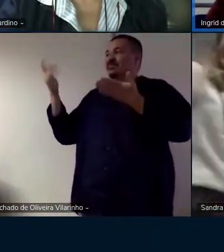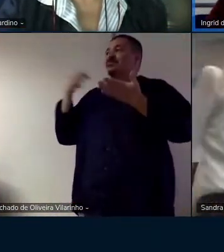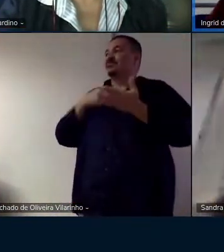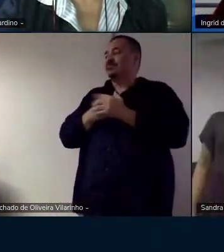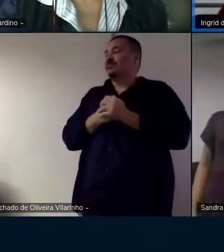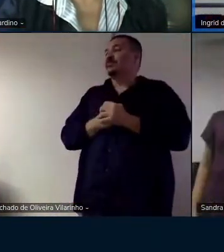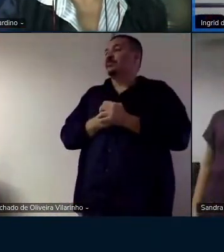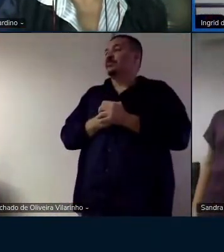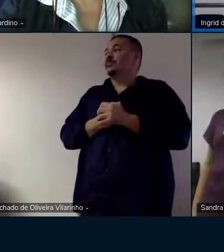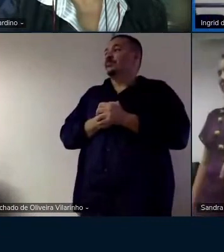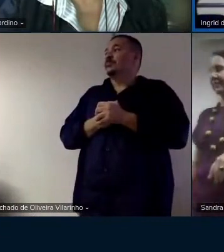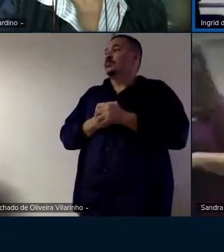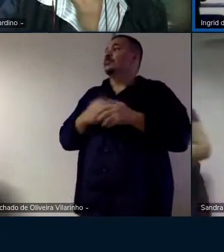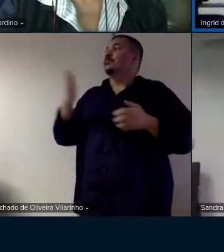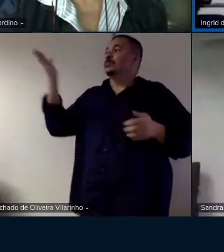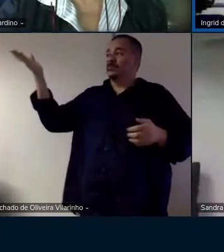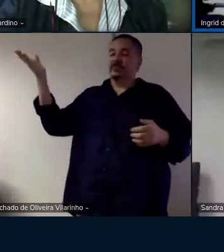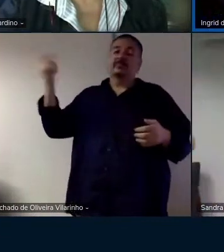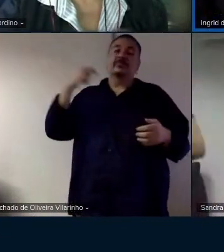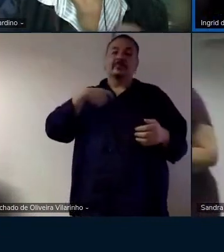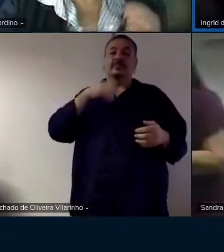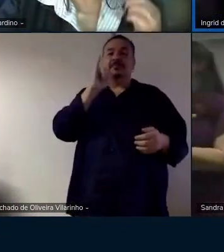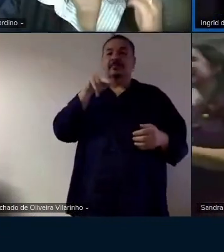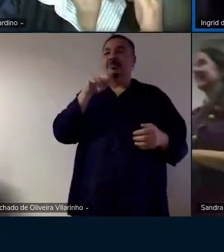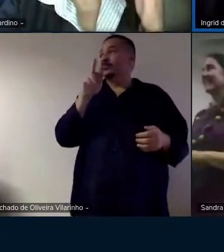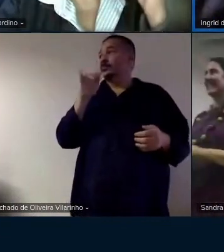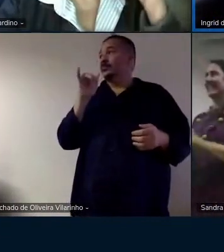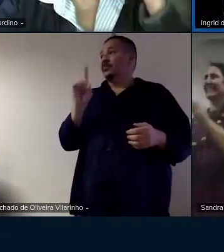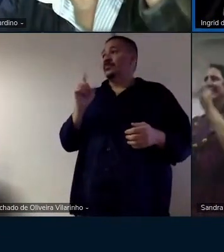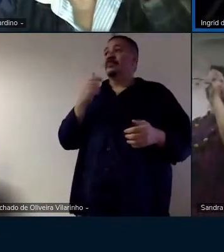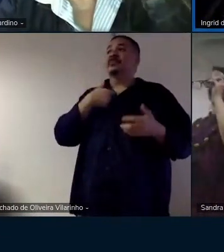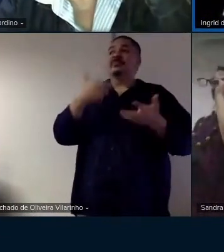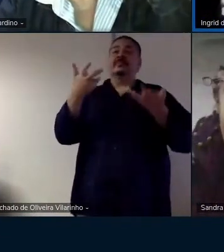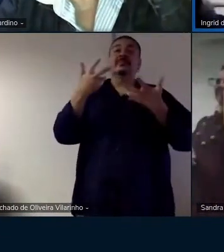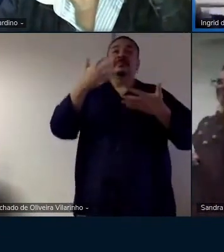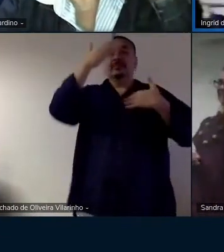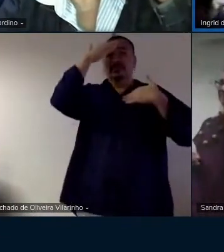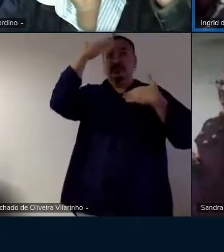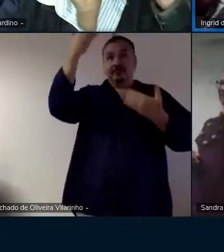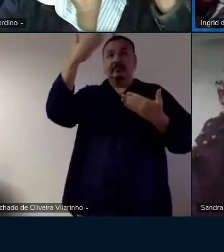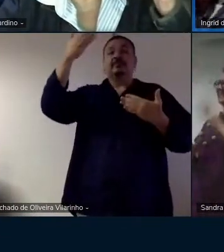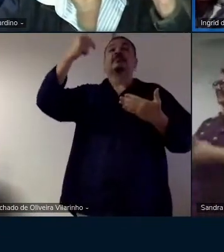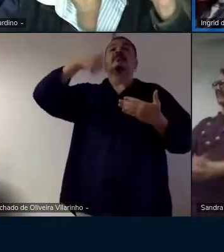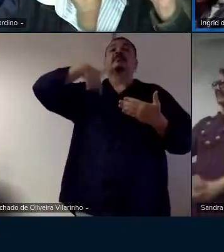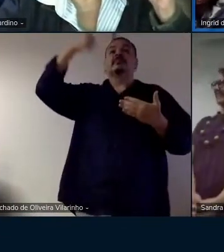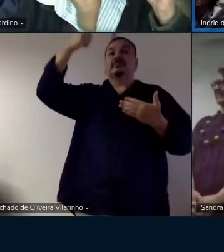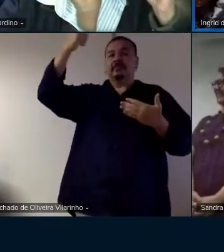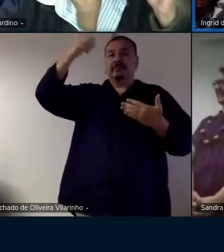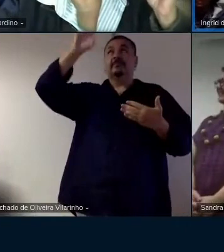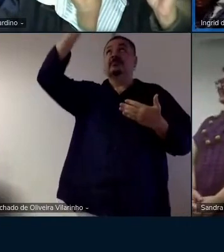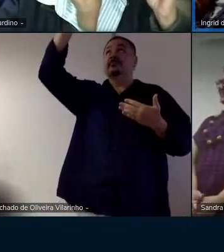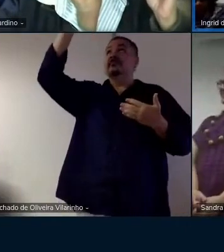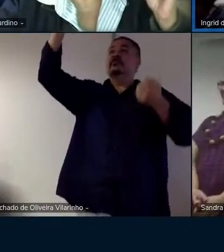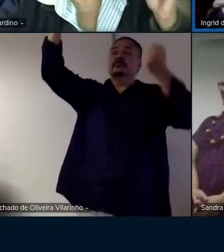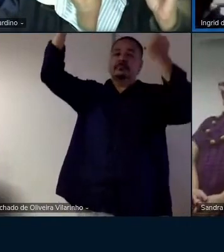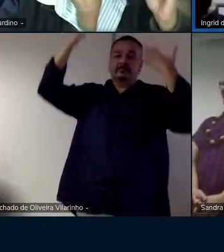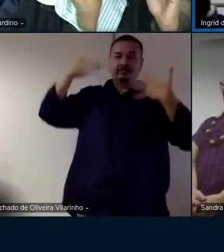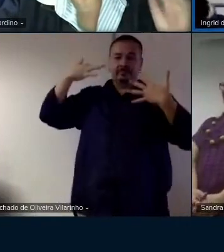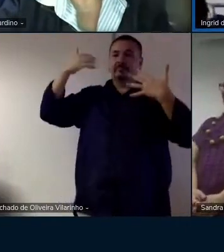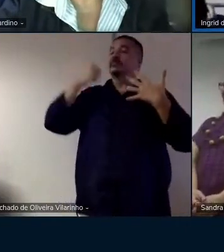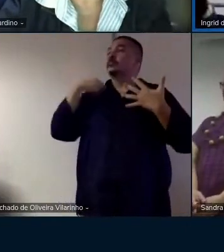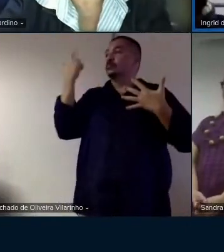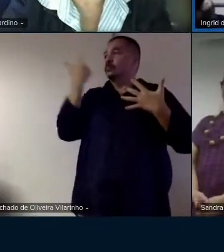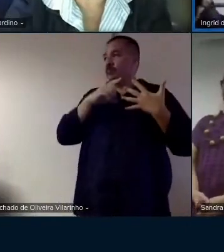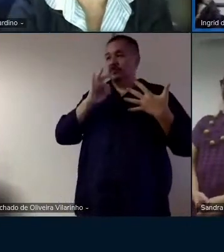queria agradecer primeiro a Deus por todas as graças né que ele dá pra gente